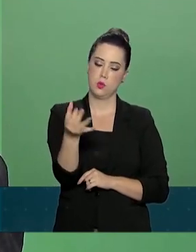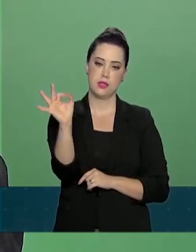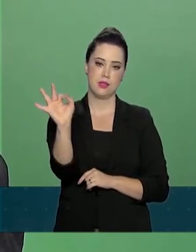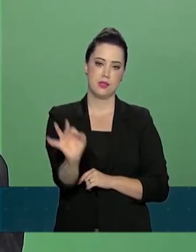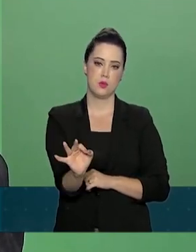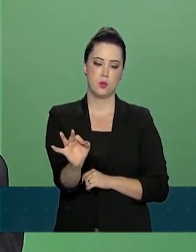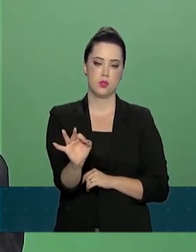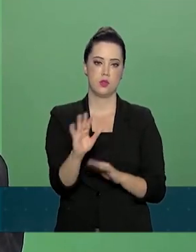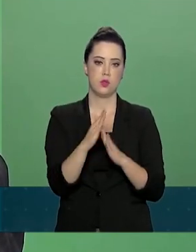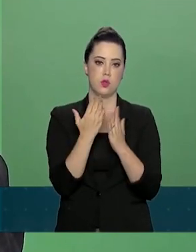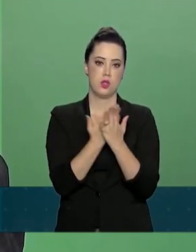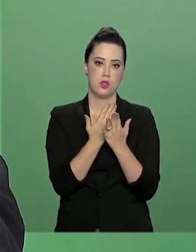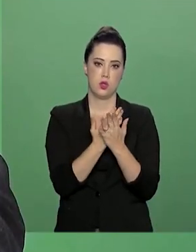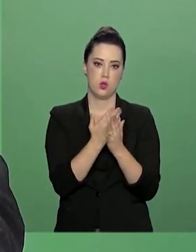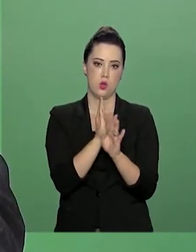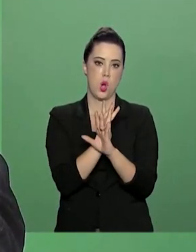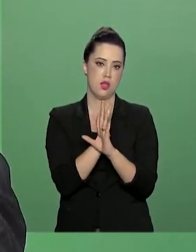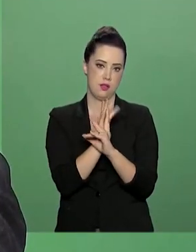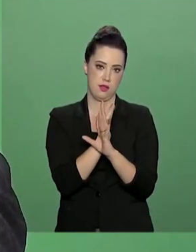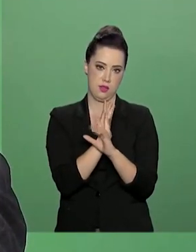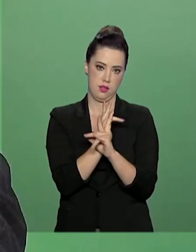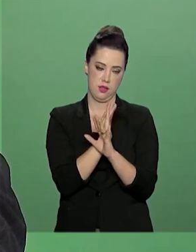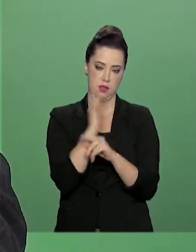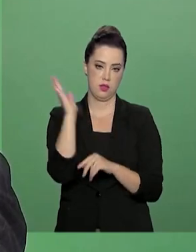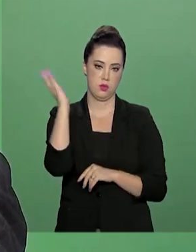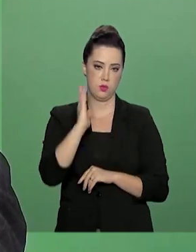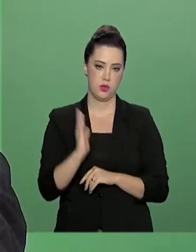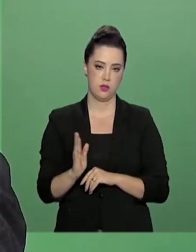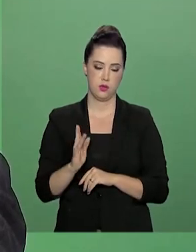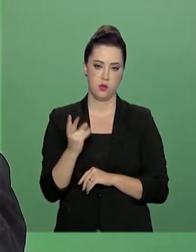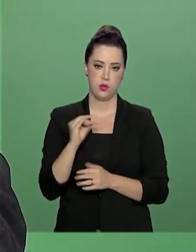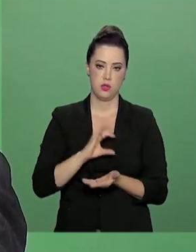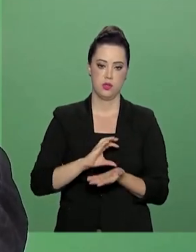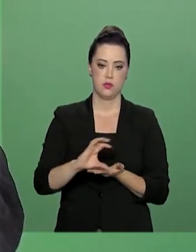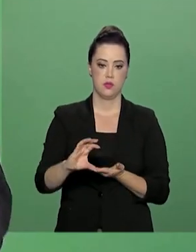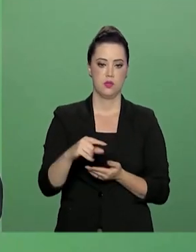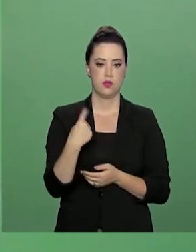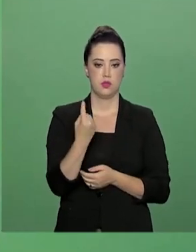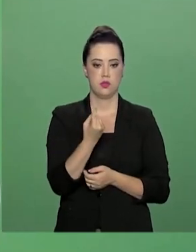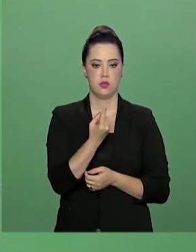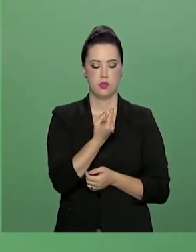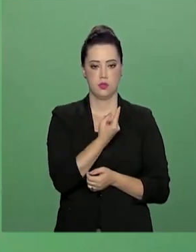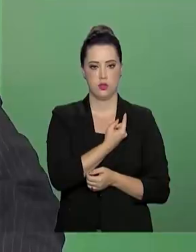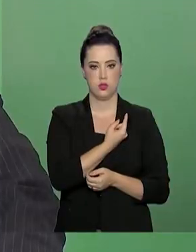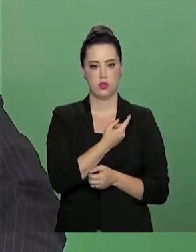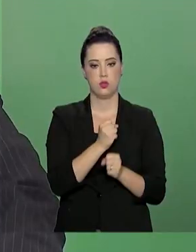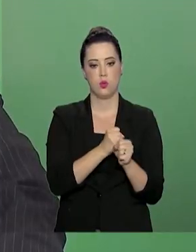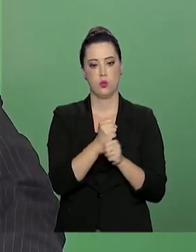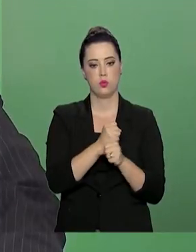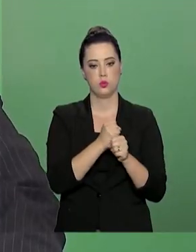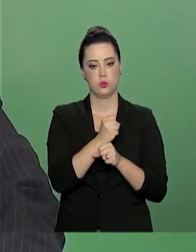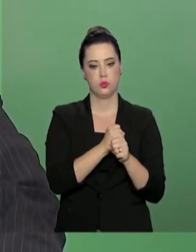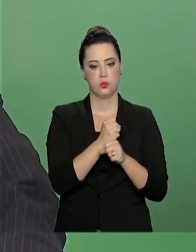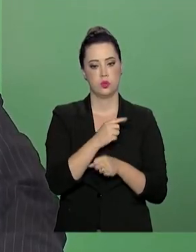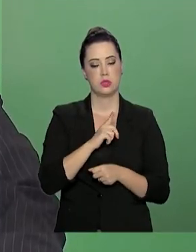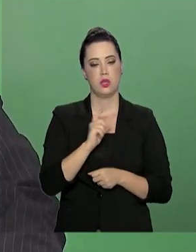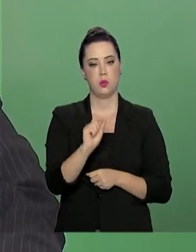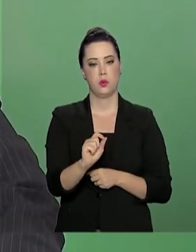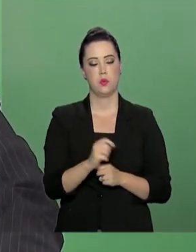escolas urbanas no Brasil, com esse valor que a gente está colocando aqui, gastando por ano. E o que a gente tem?